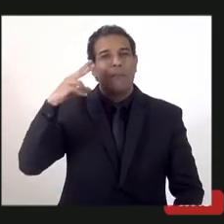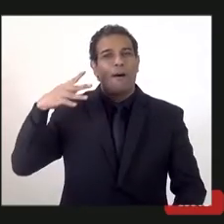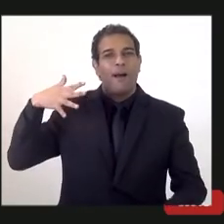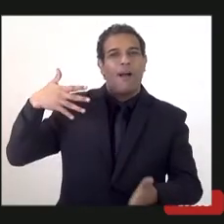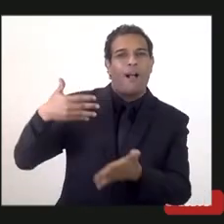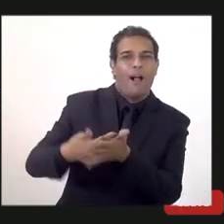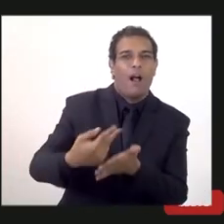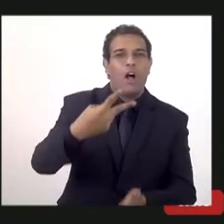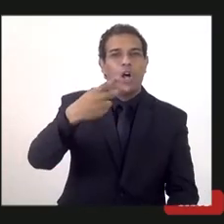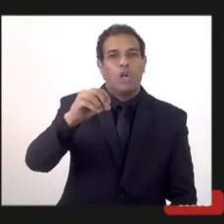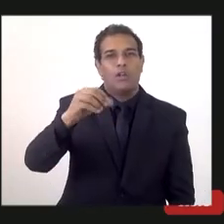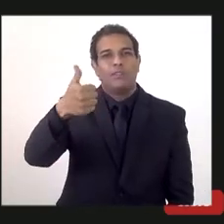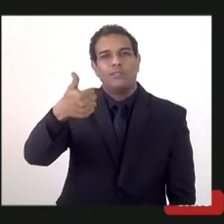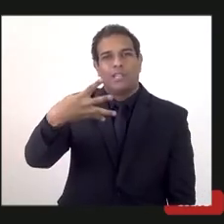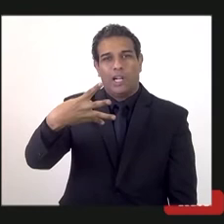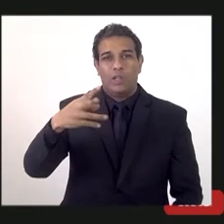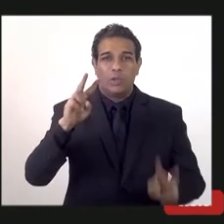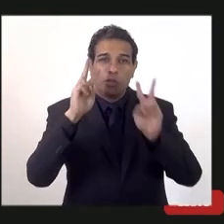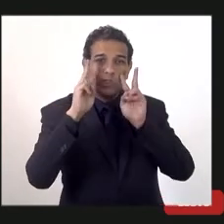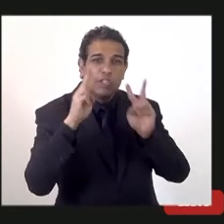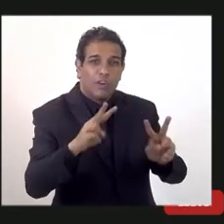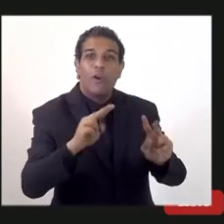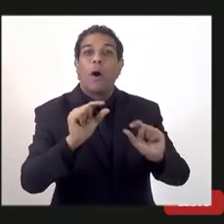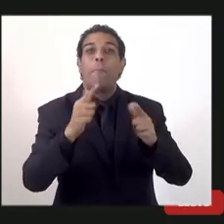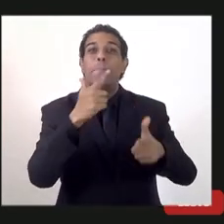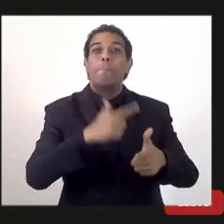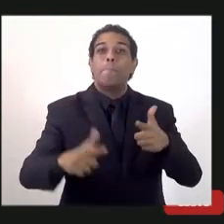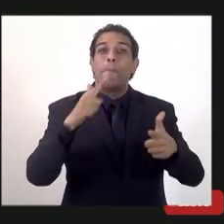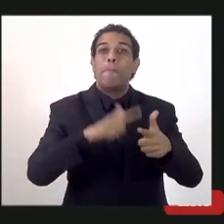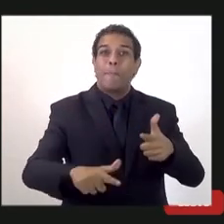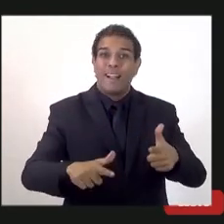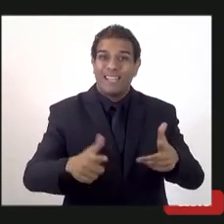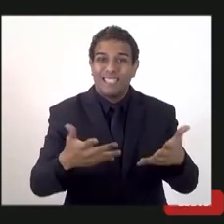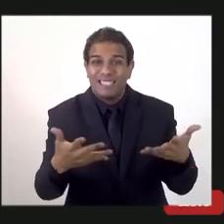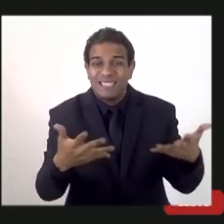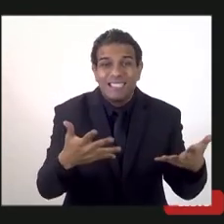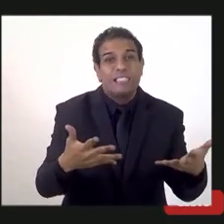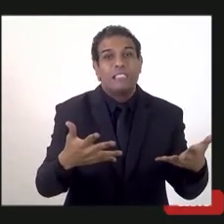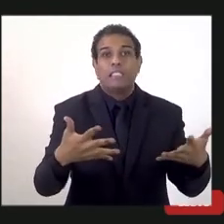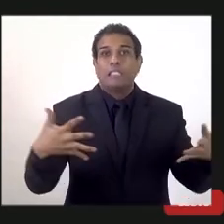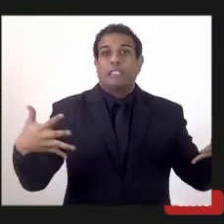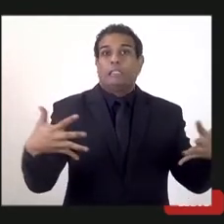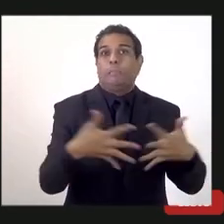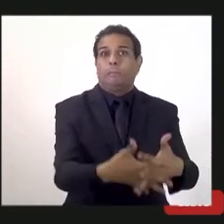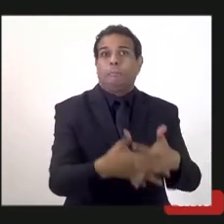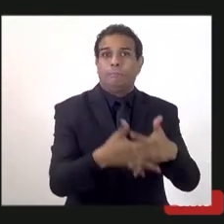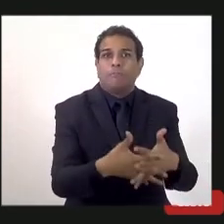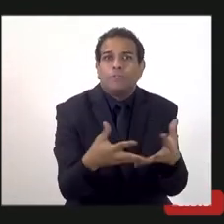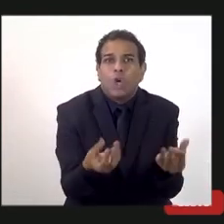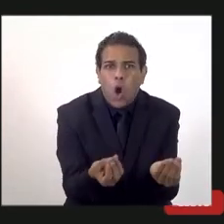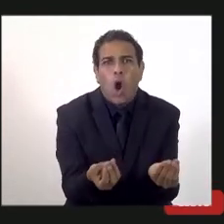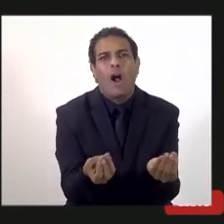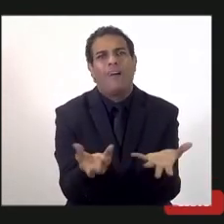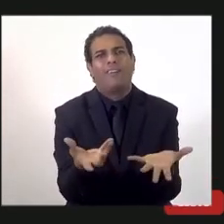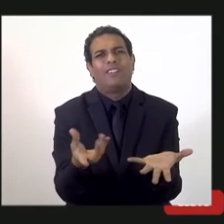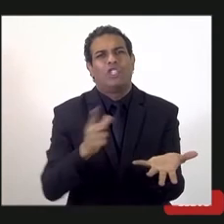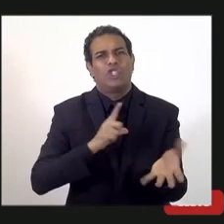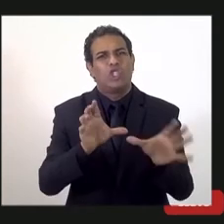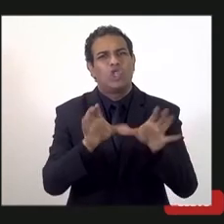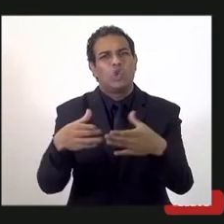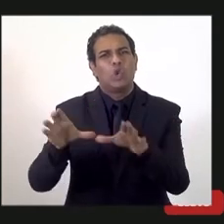o que a gente observa no Estado do Rio de Uma tempestade não perfeita, mais que perfeita. Tivemos todas essas condições